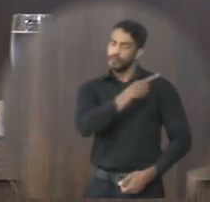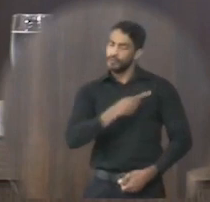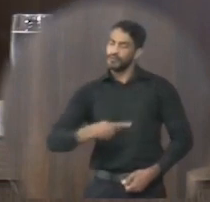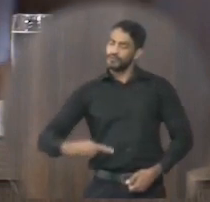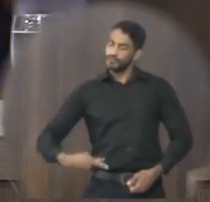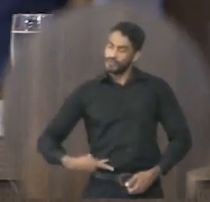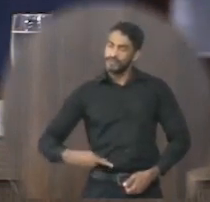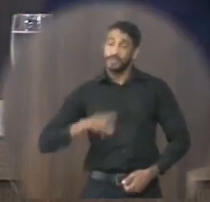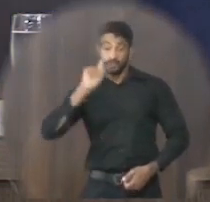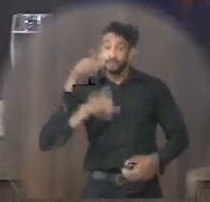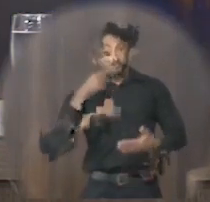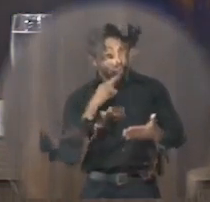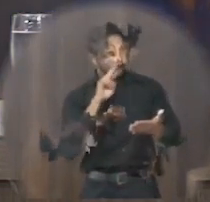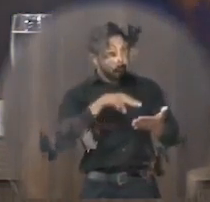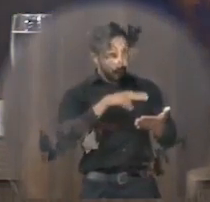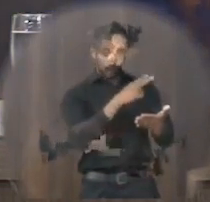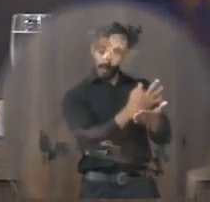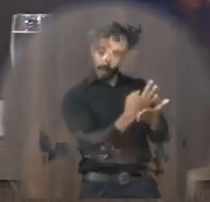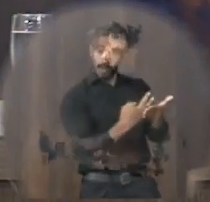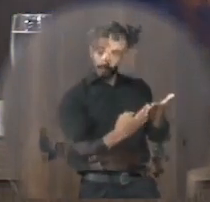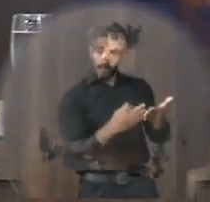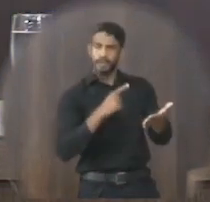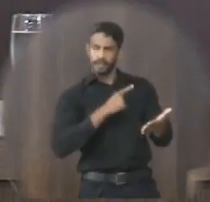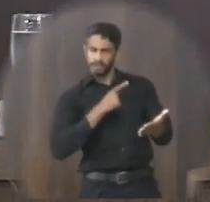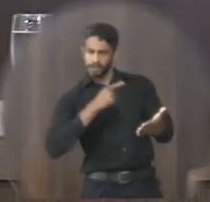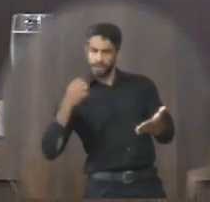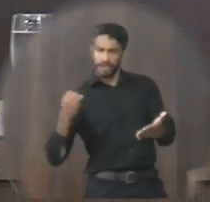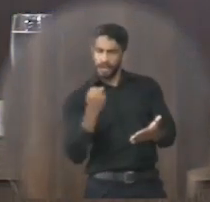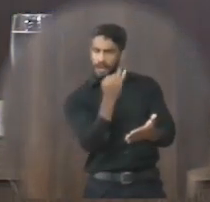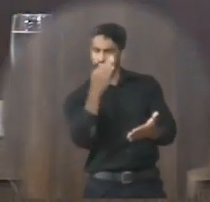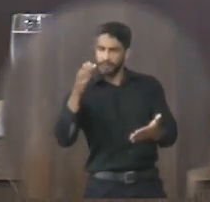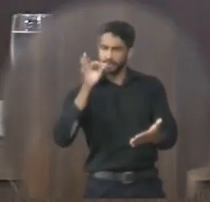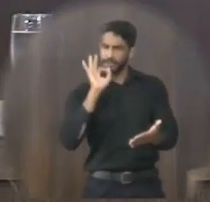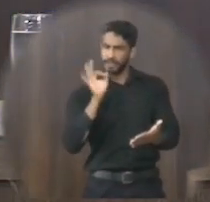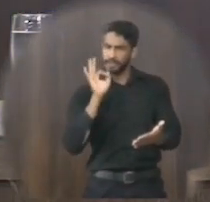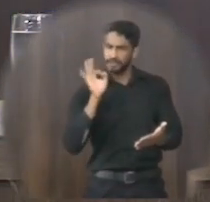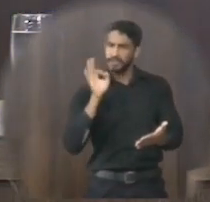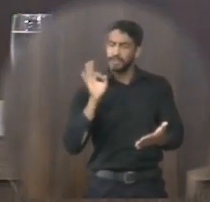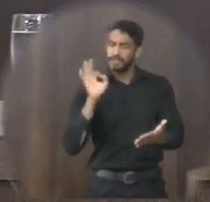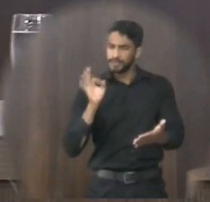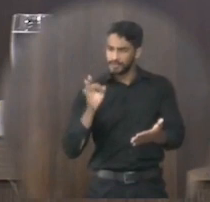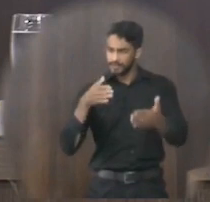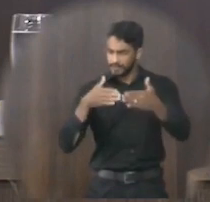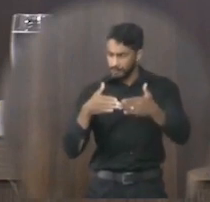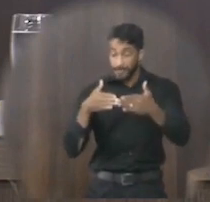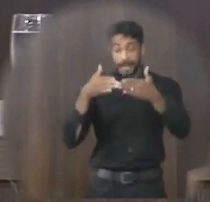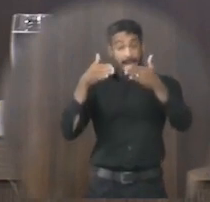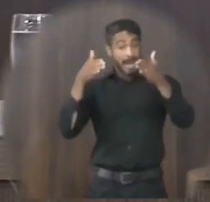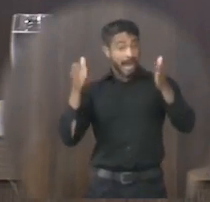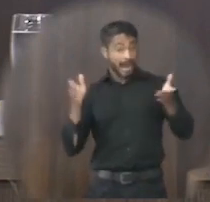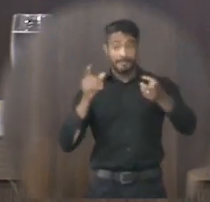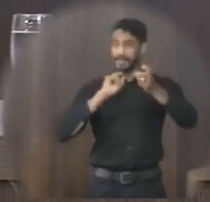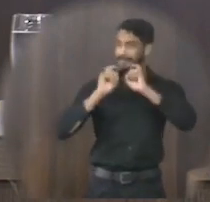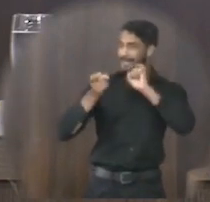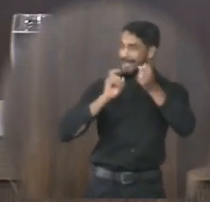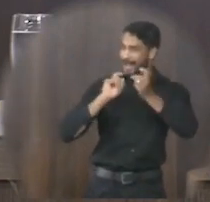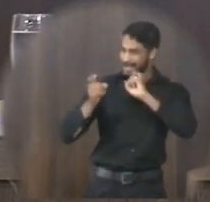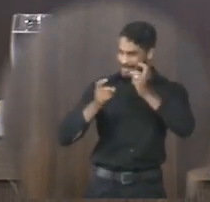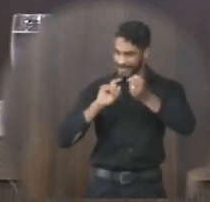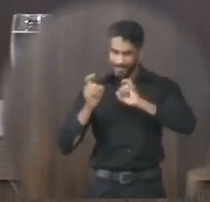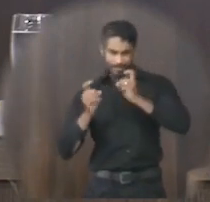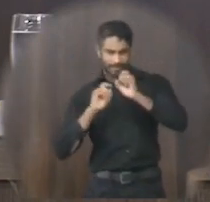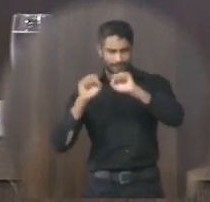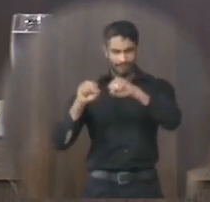presidente após a chamada Verificou que a lista de comparecimento Registrava a existência de número regimental Declarou aberta a